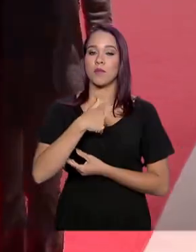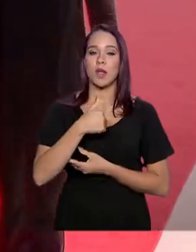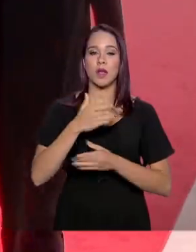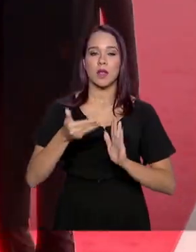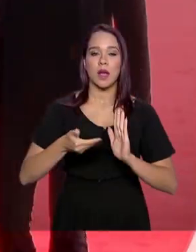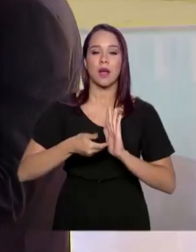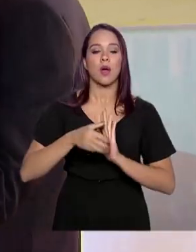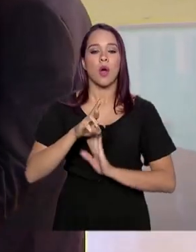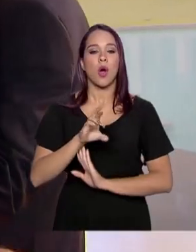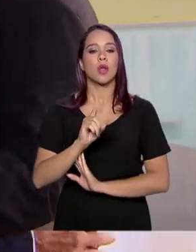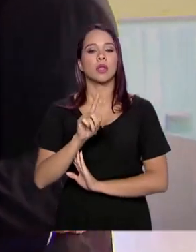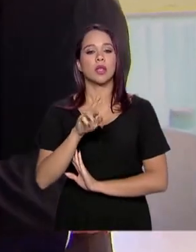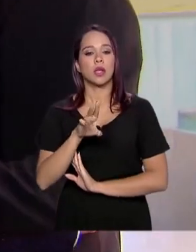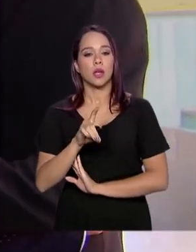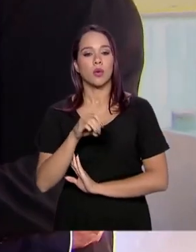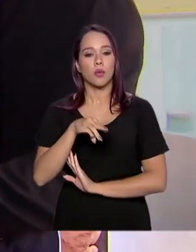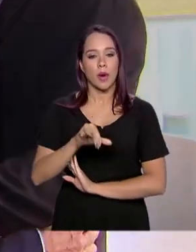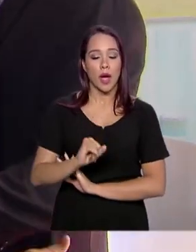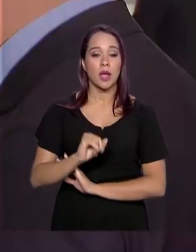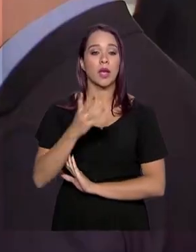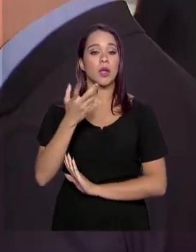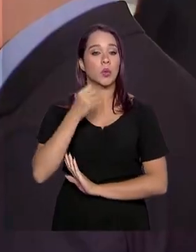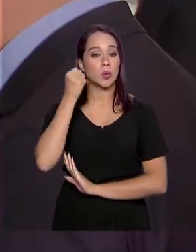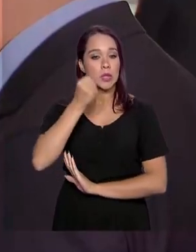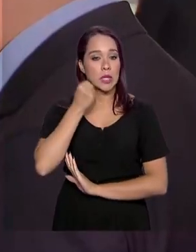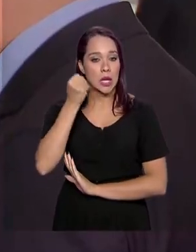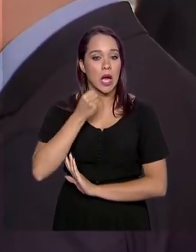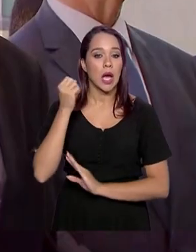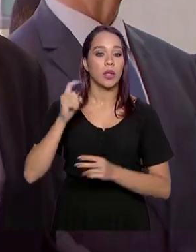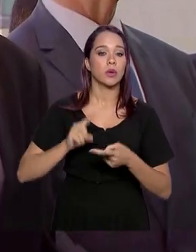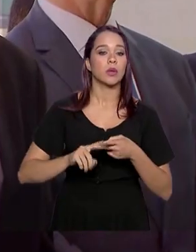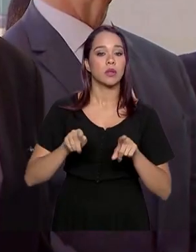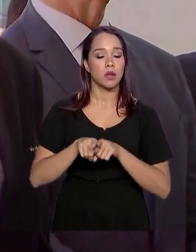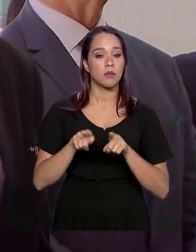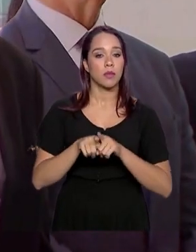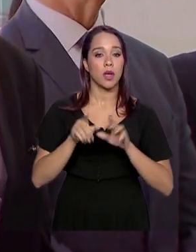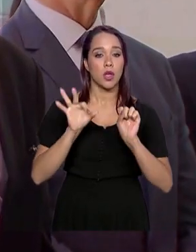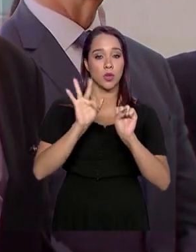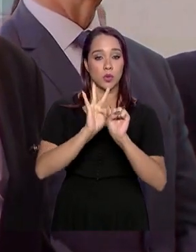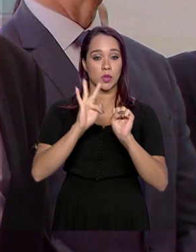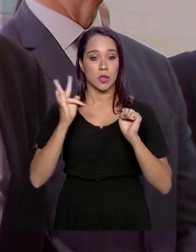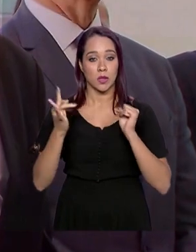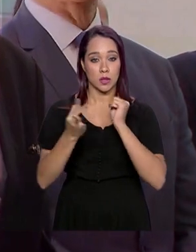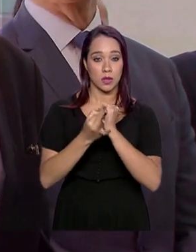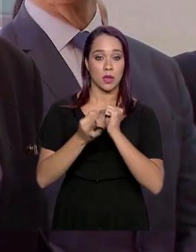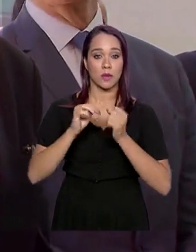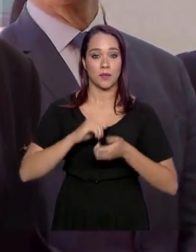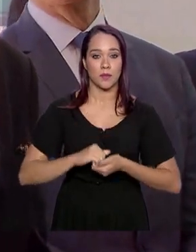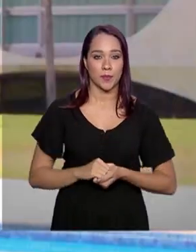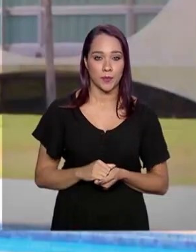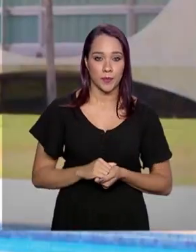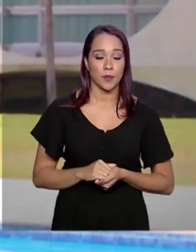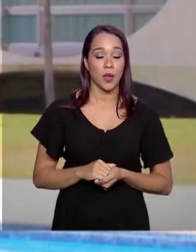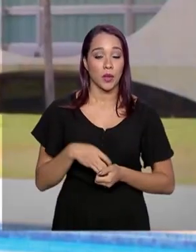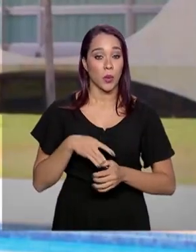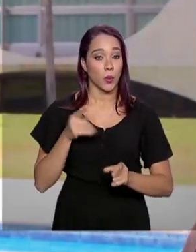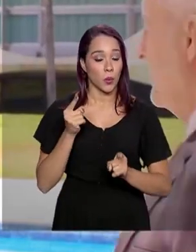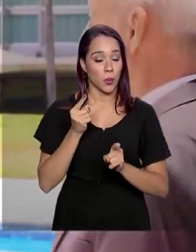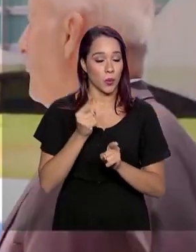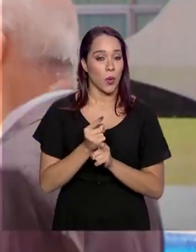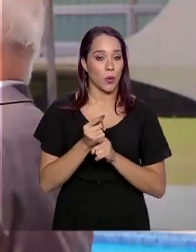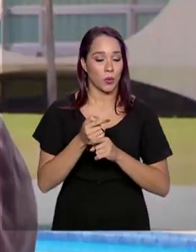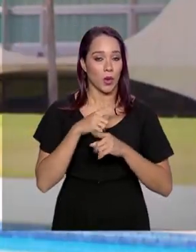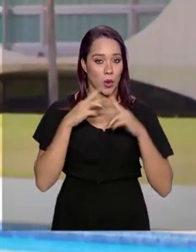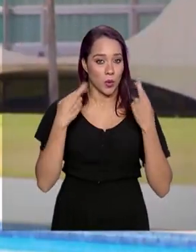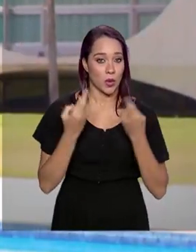Câmara, Rodrigo Maia, do Senado, Davi Alcolumbre e do Supremo Tribunal Federal, Dias Toffoli. O encontro ocorreu